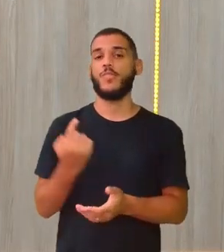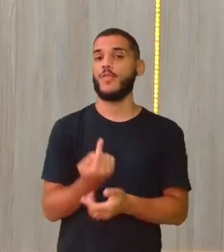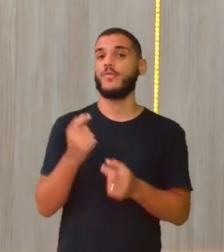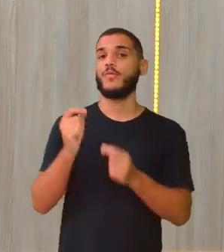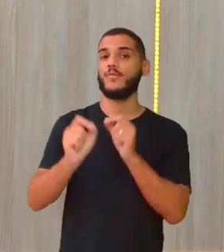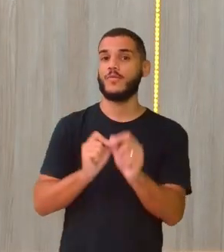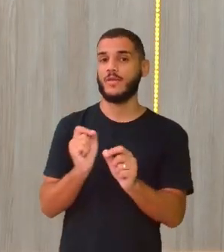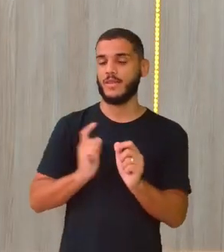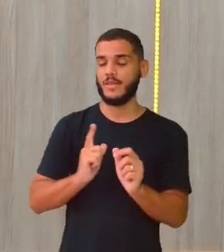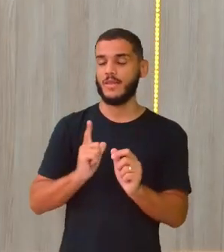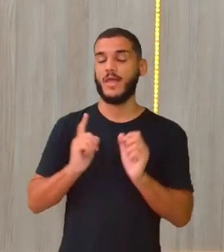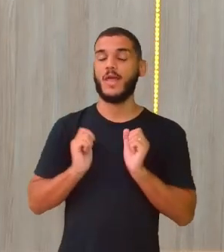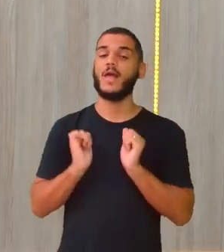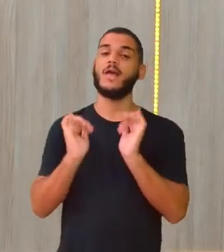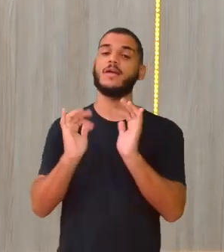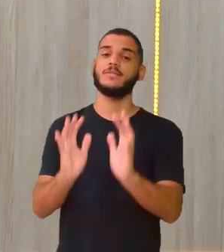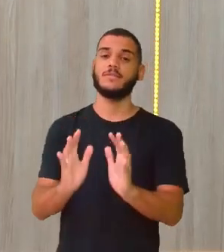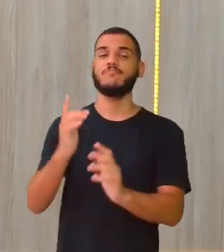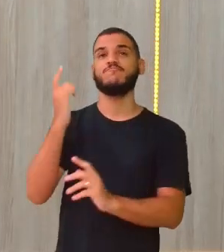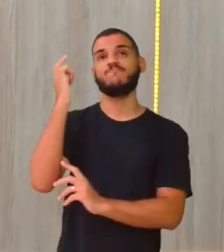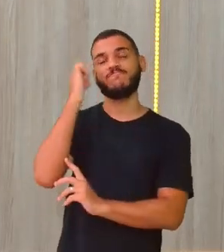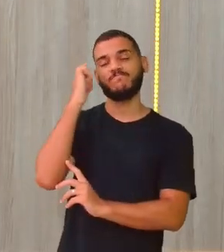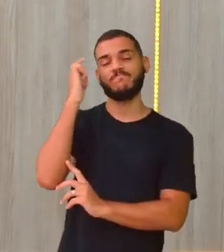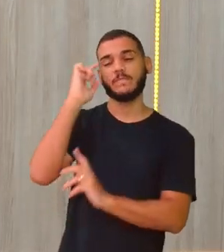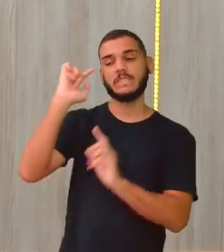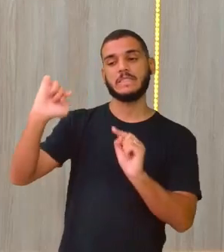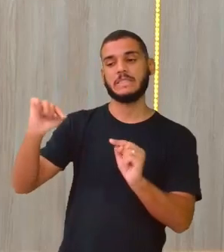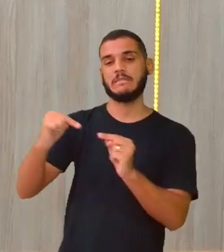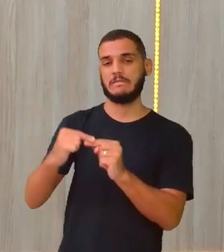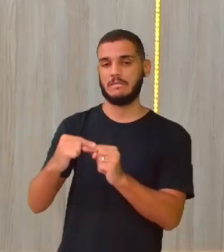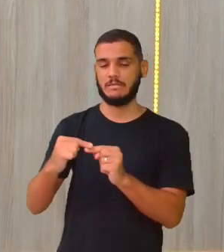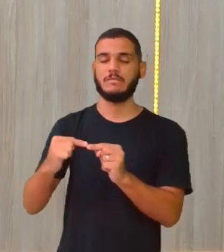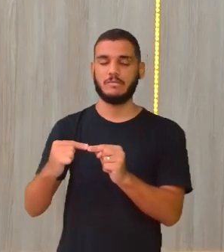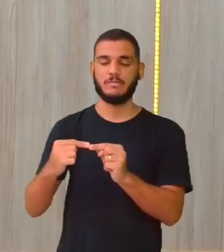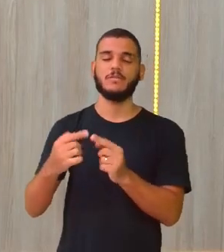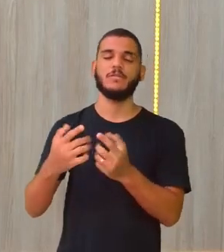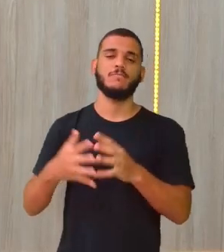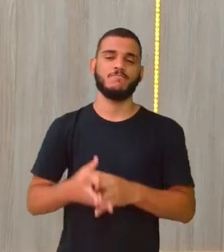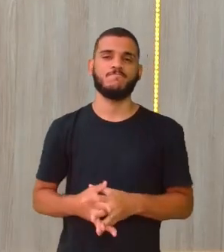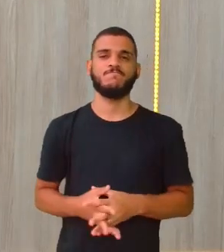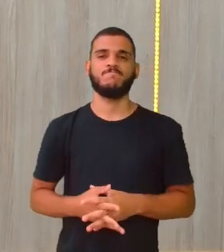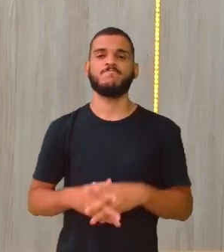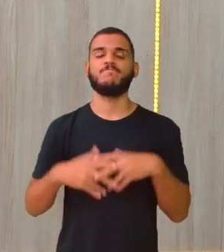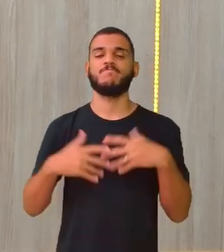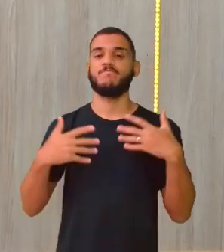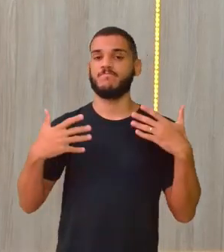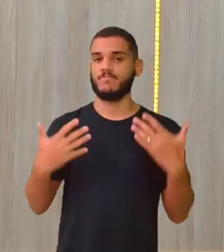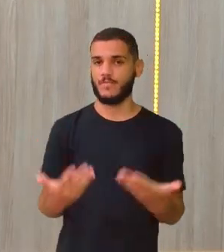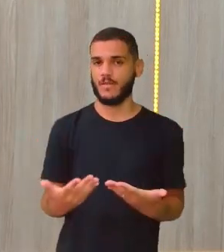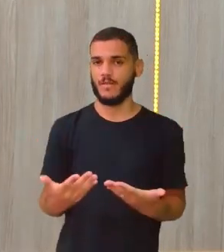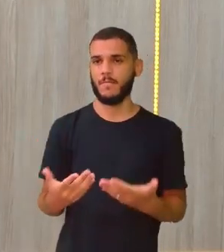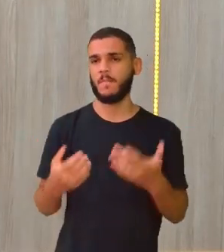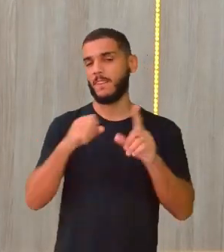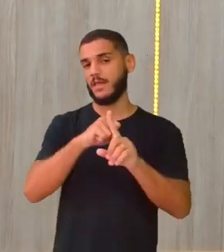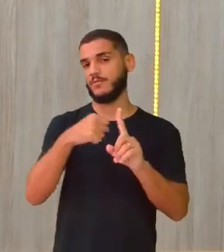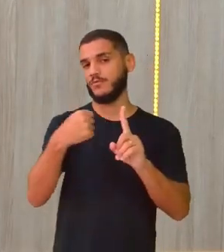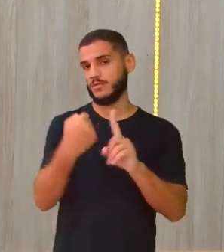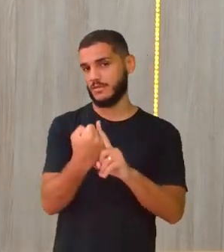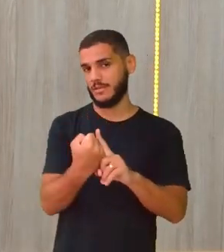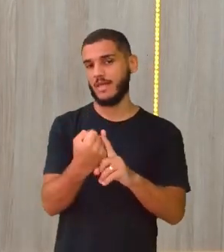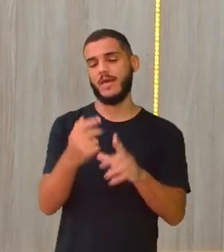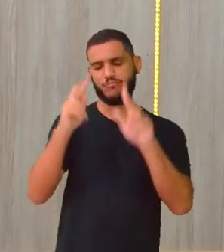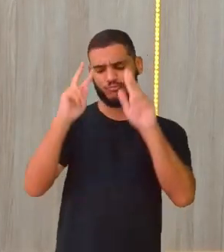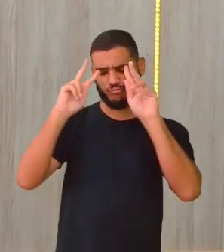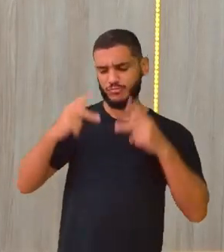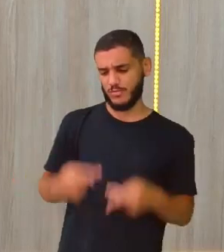consciente, uma coisa bem pensada, em prol da natureza. Mas a sociedade, né? O ser